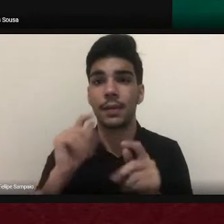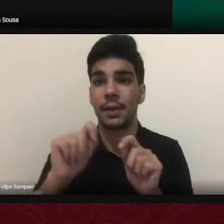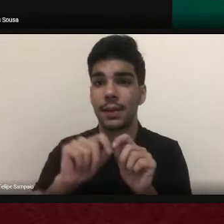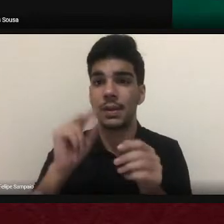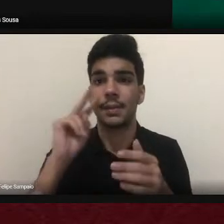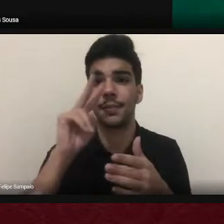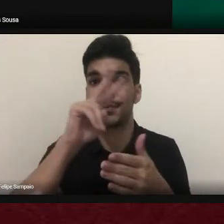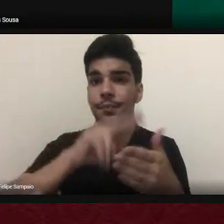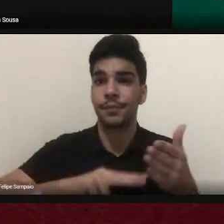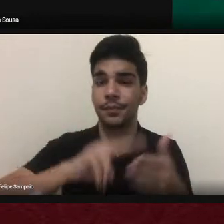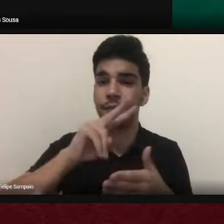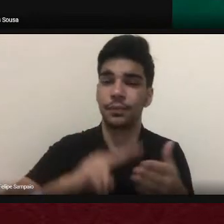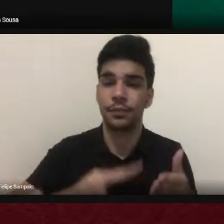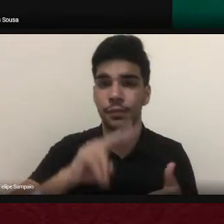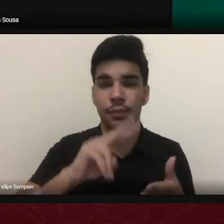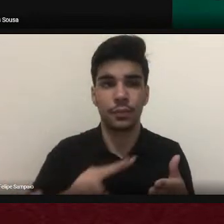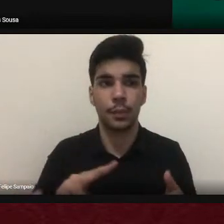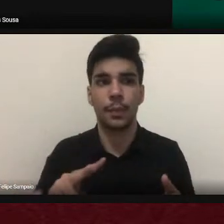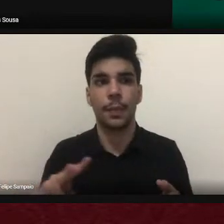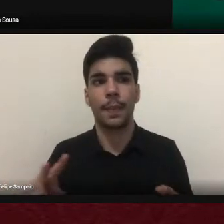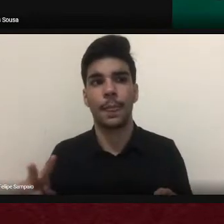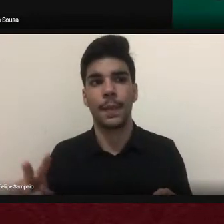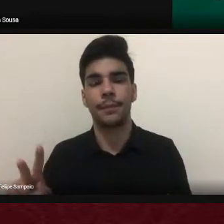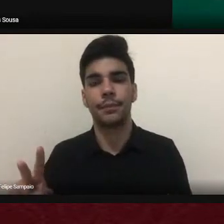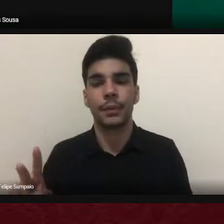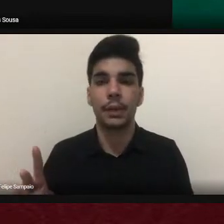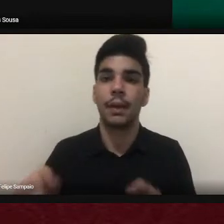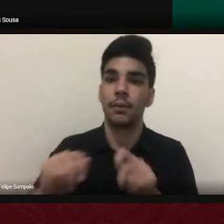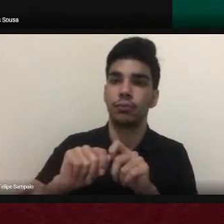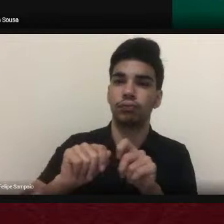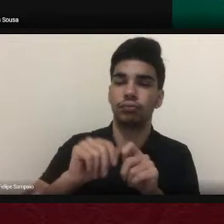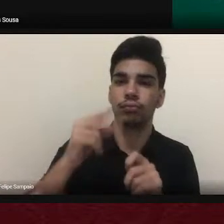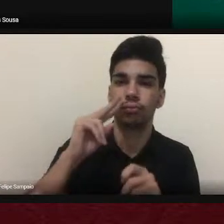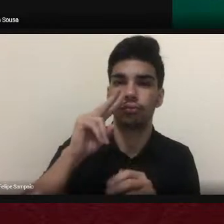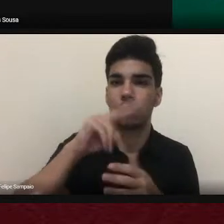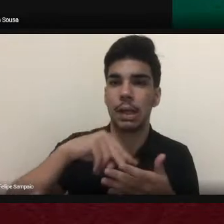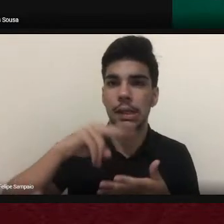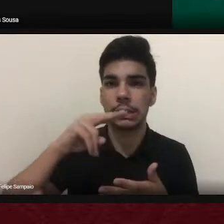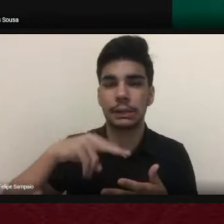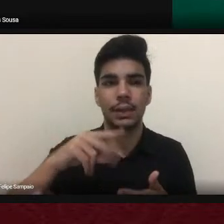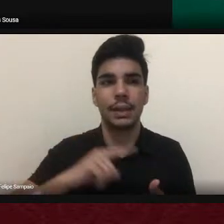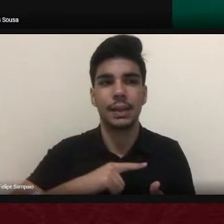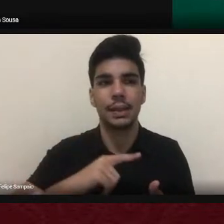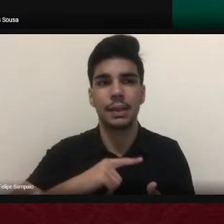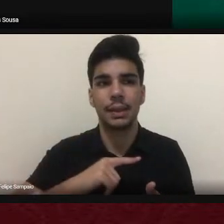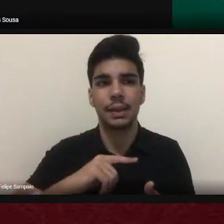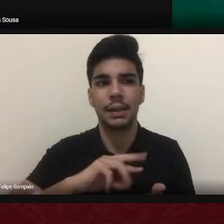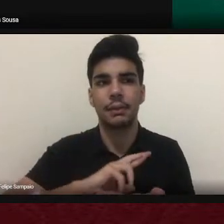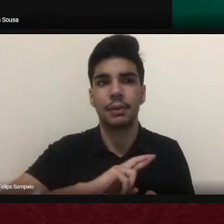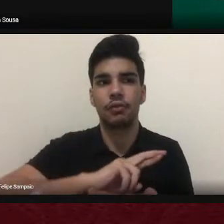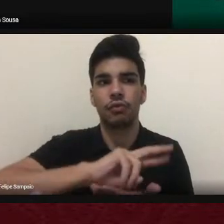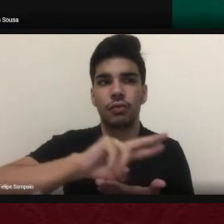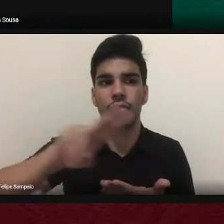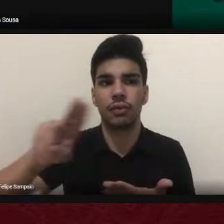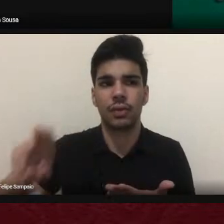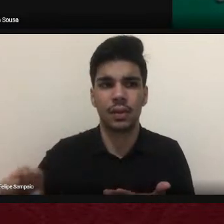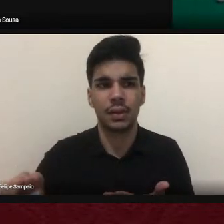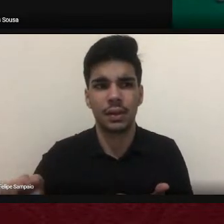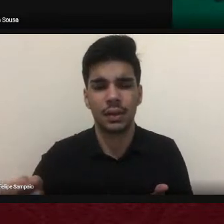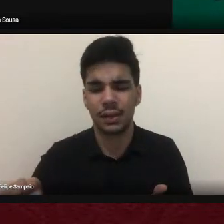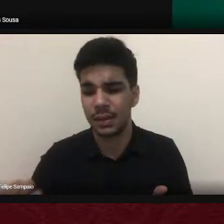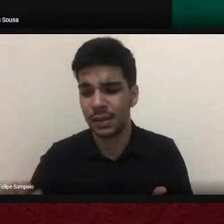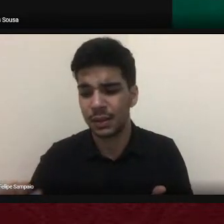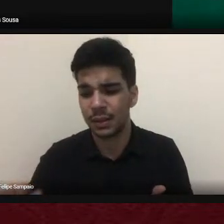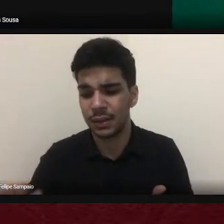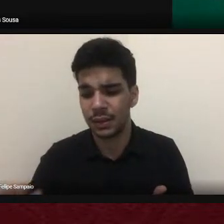menções que indicam um percurso da leitura de diversos do apresentado no índice